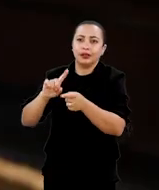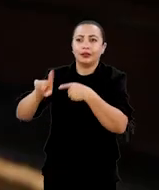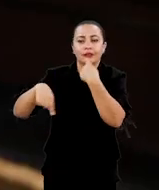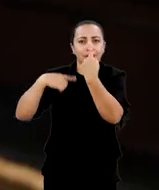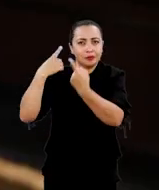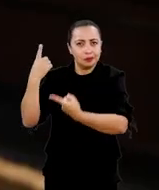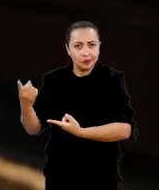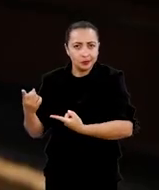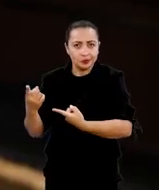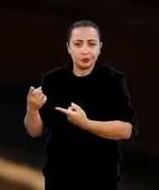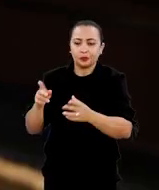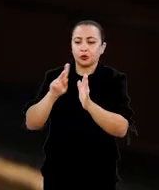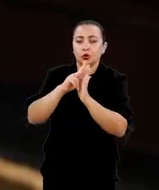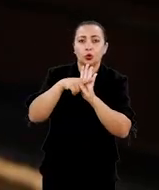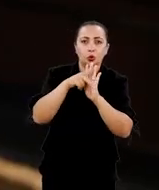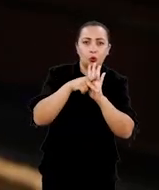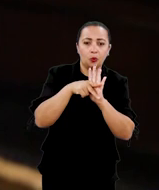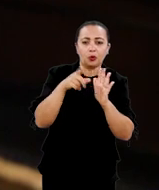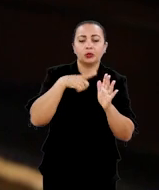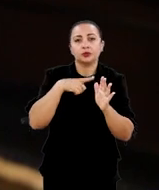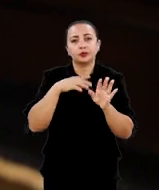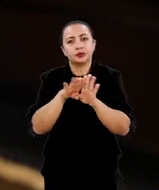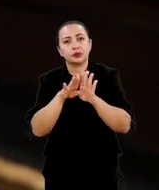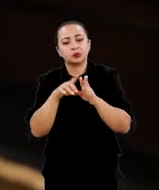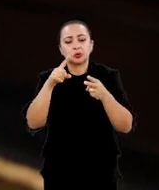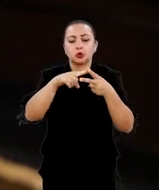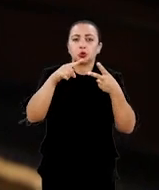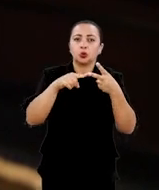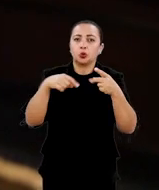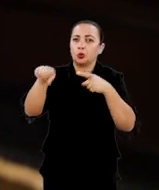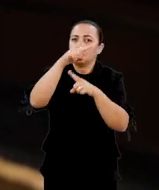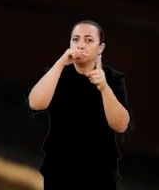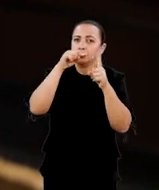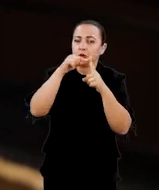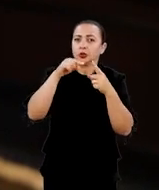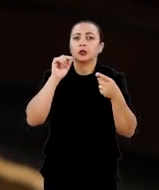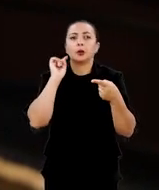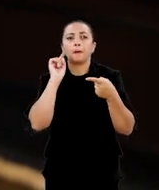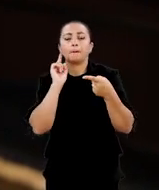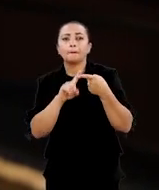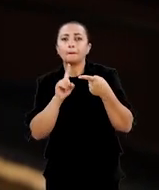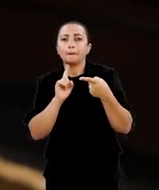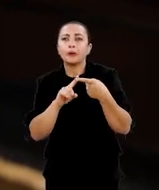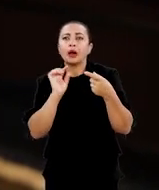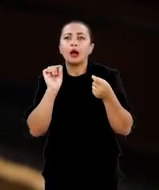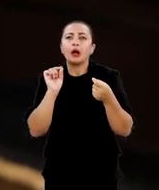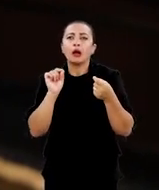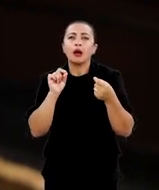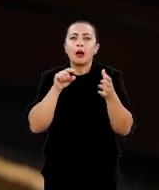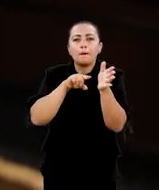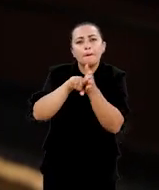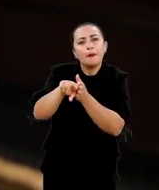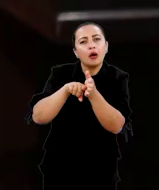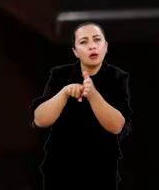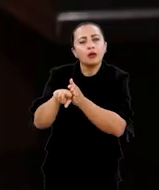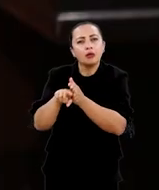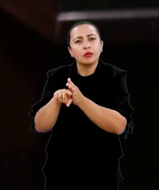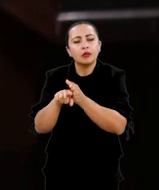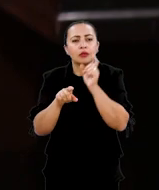para além disso o projeto tem mais dois objetivos que é a